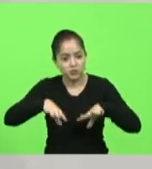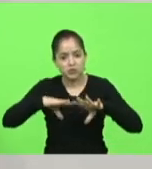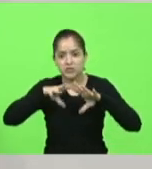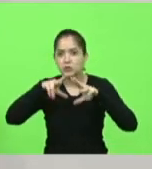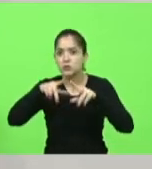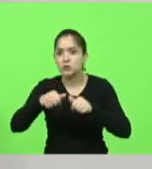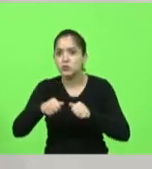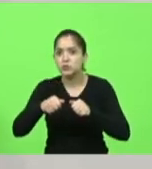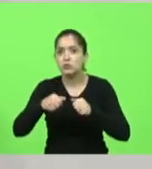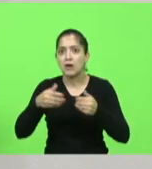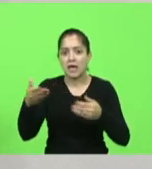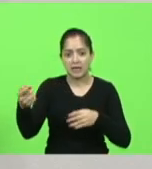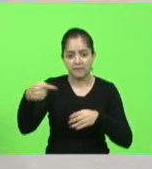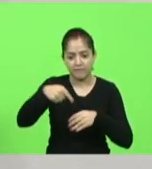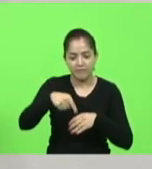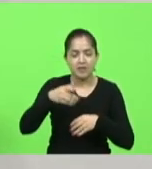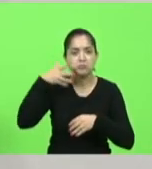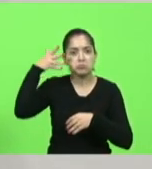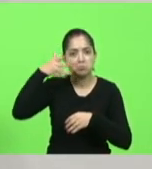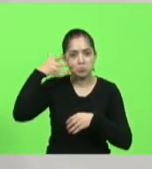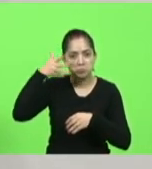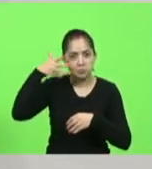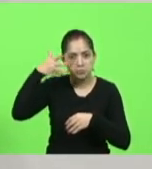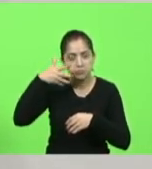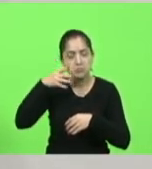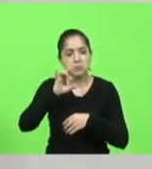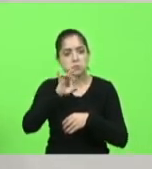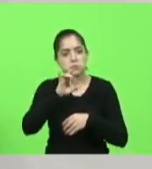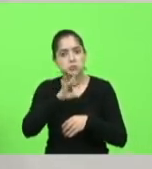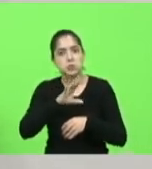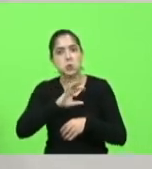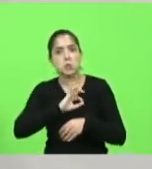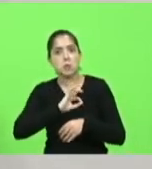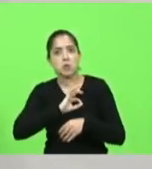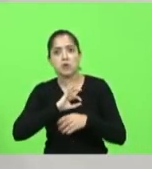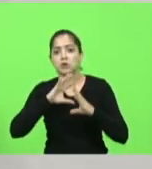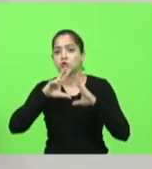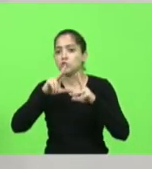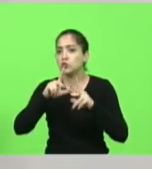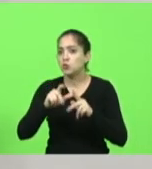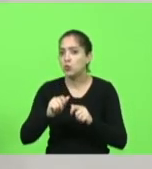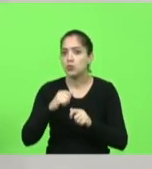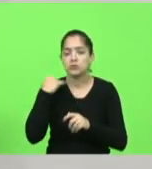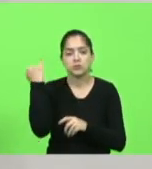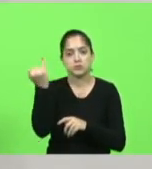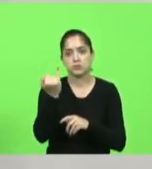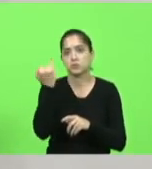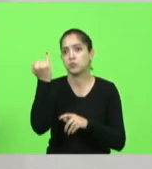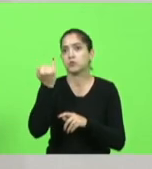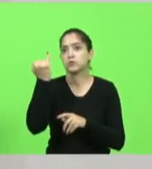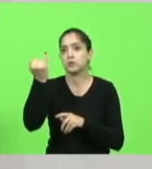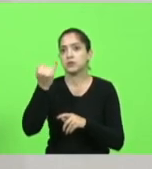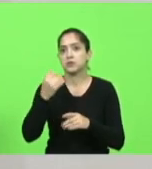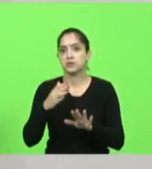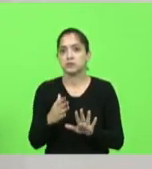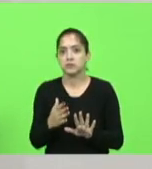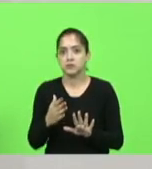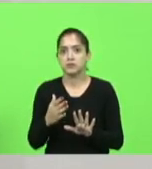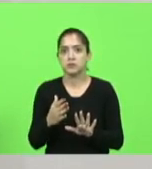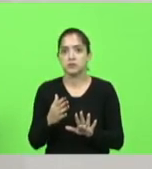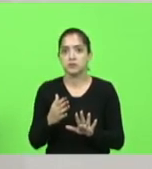dividir, que só a polícia militar que fala, não, todas são importantes. Para mim, o serviço